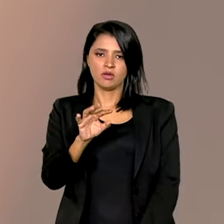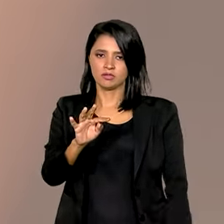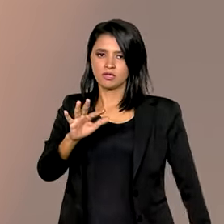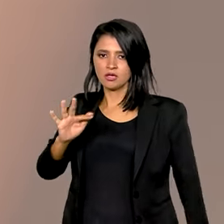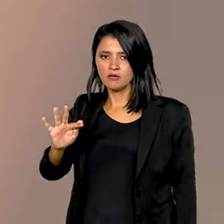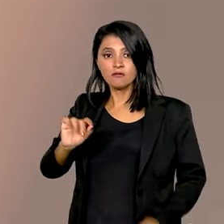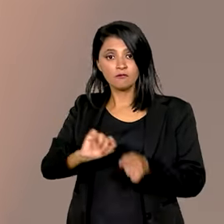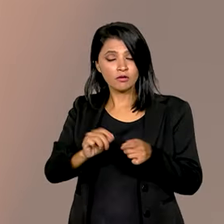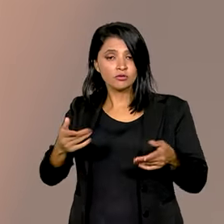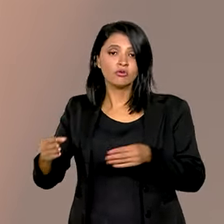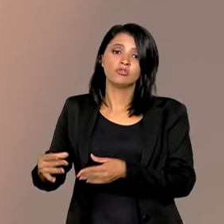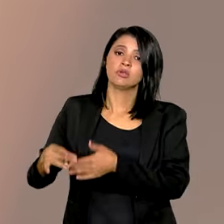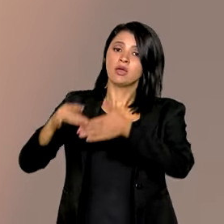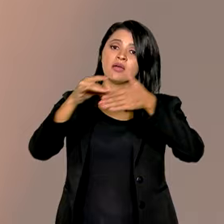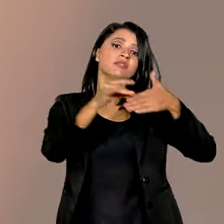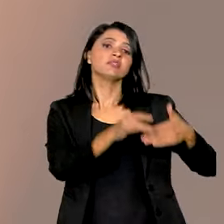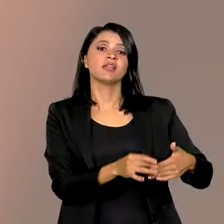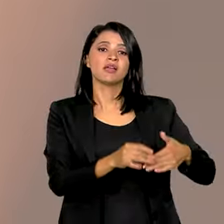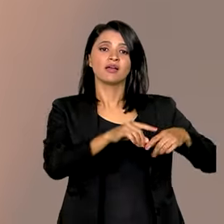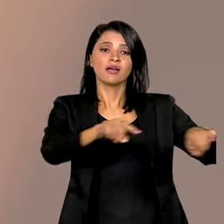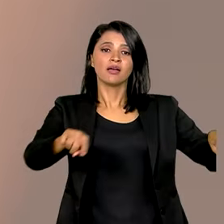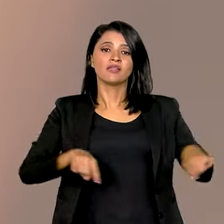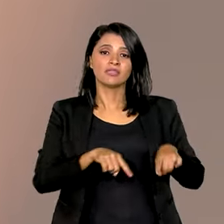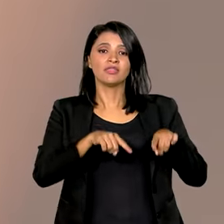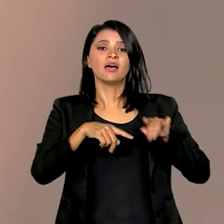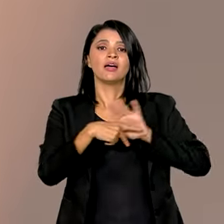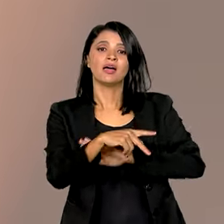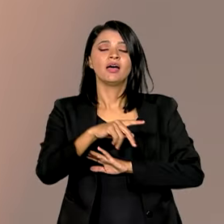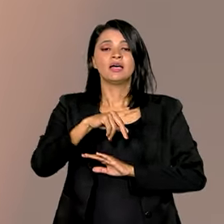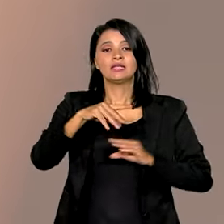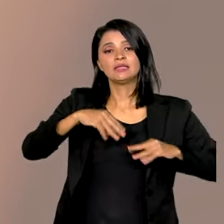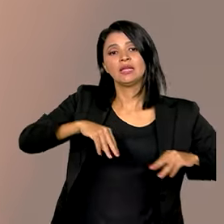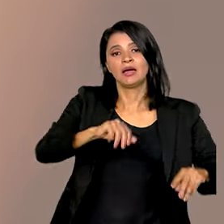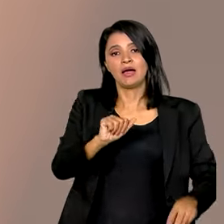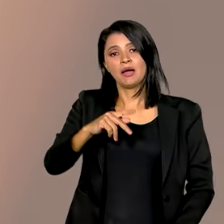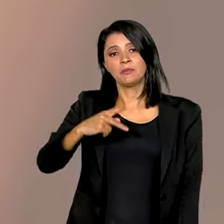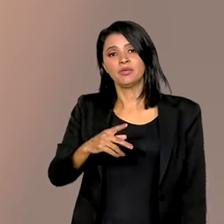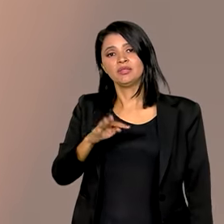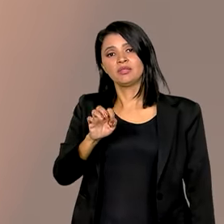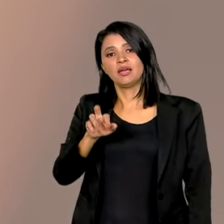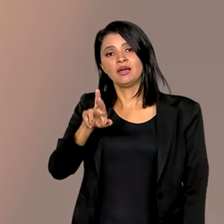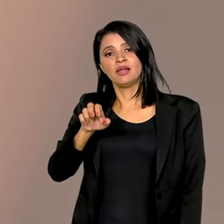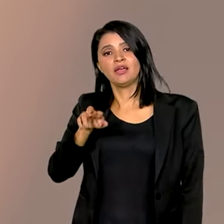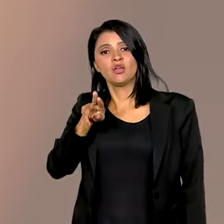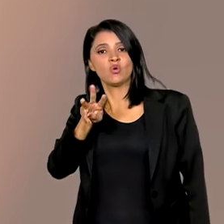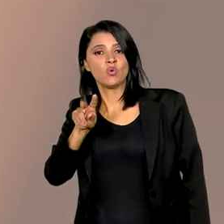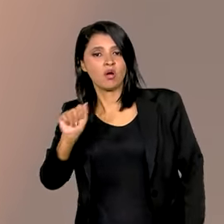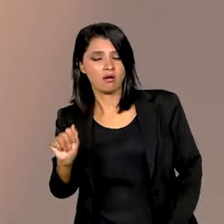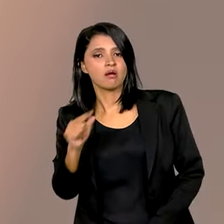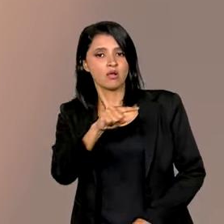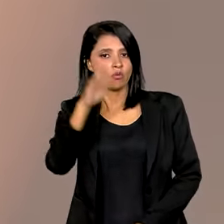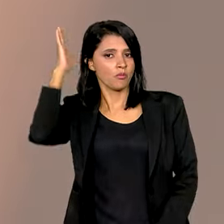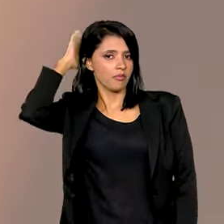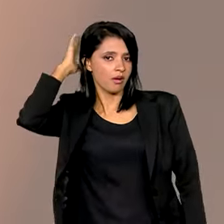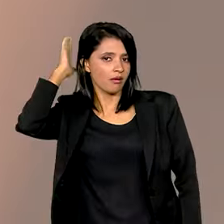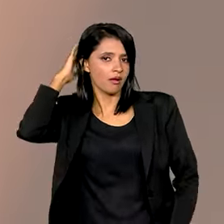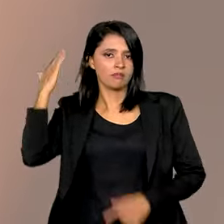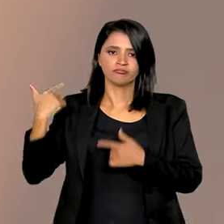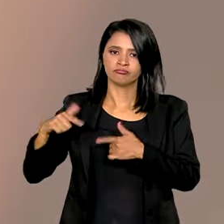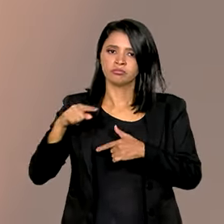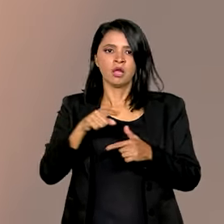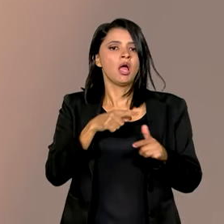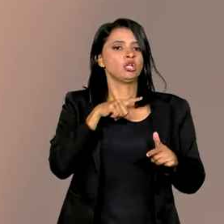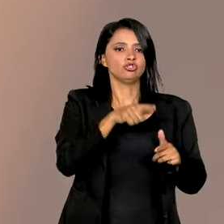fez hoje a entrega simbólica das terras Apitereua, no estado do Pará. Alvo de uma grande operação de